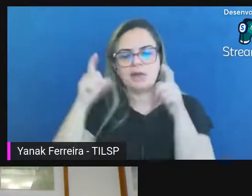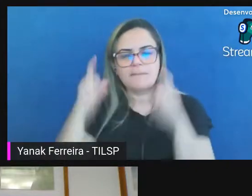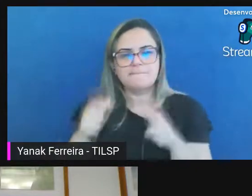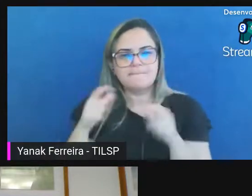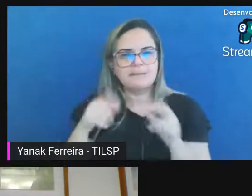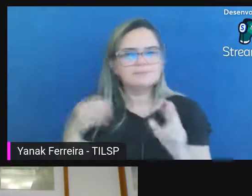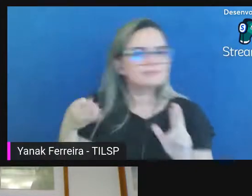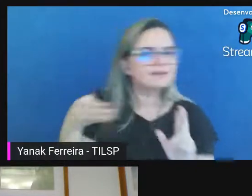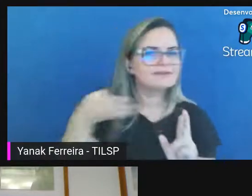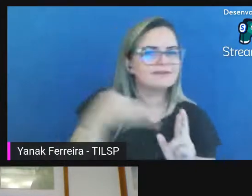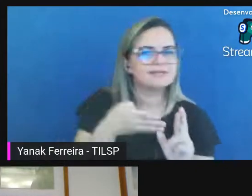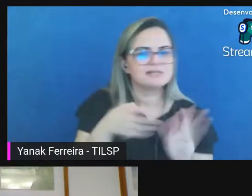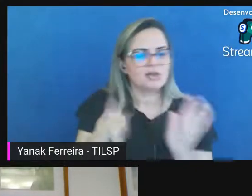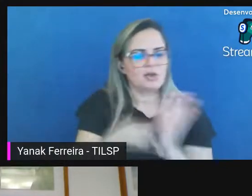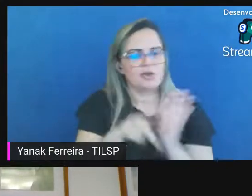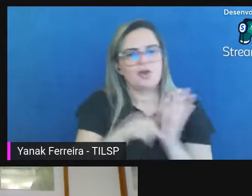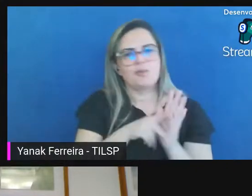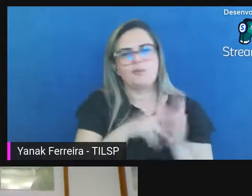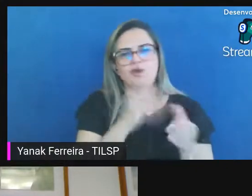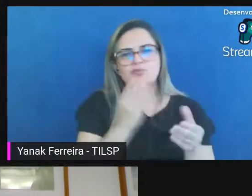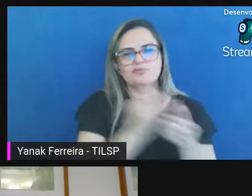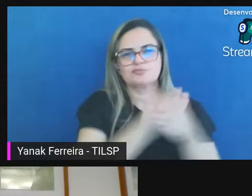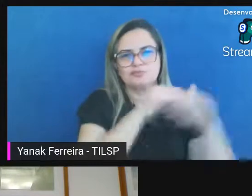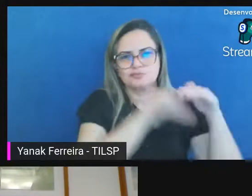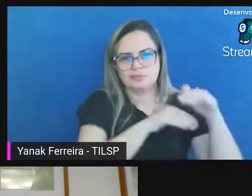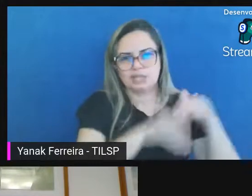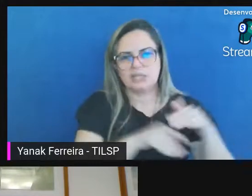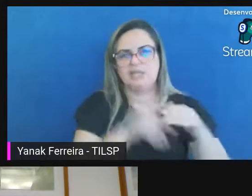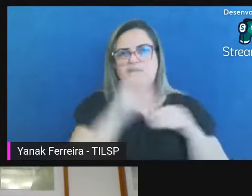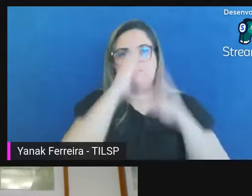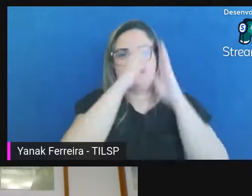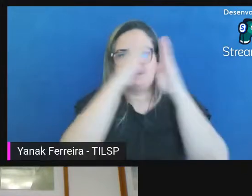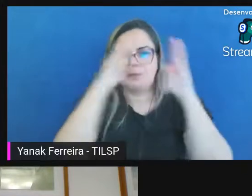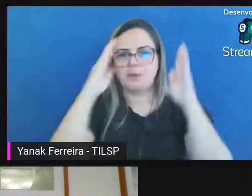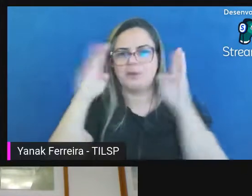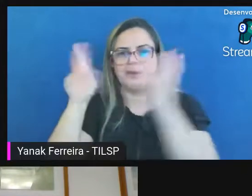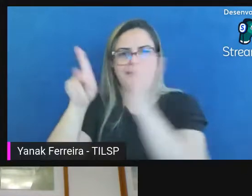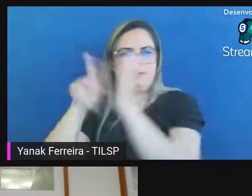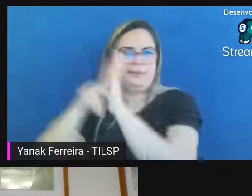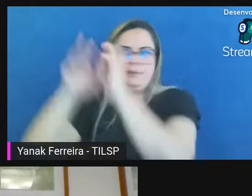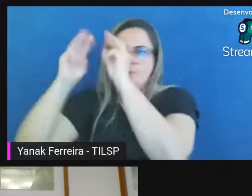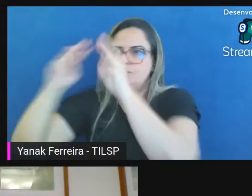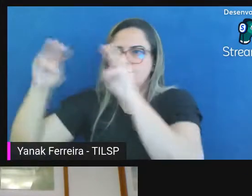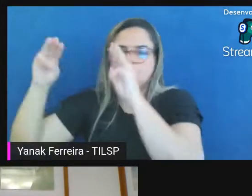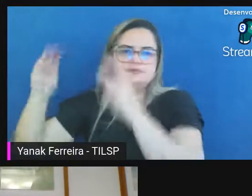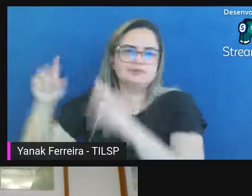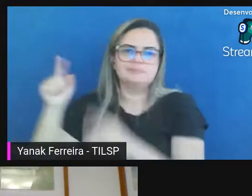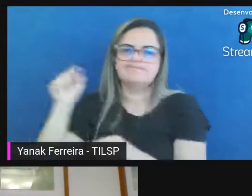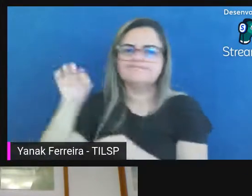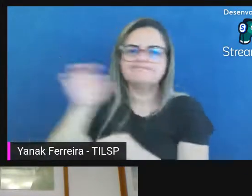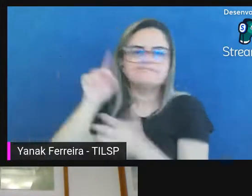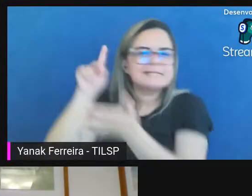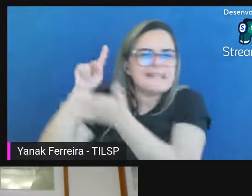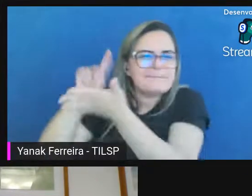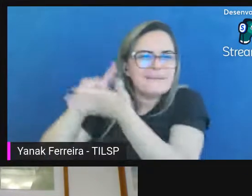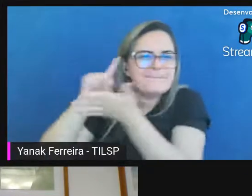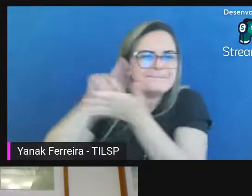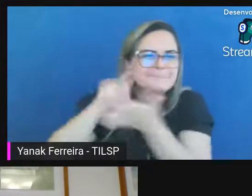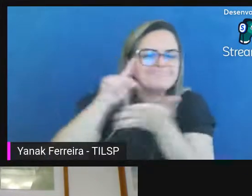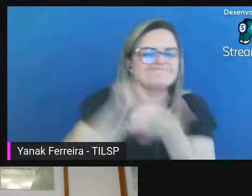arquivos para as bibliotecas para os museus com vistas a garantir autenticidade